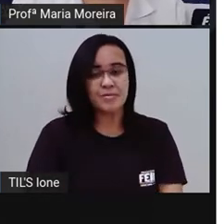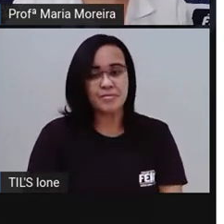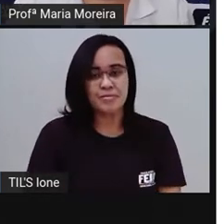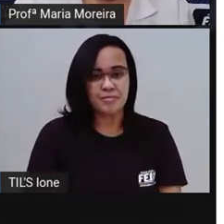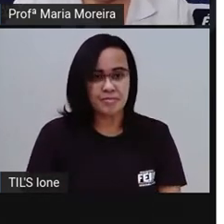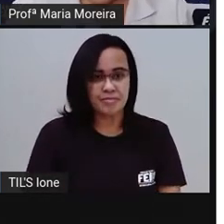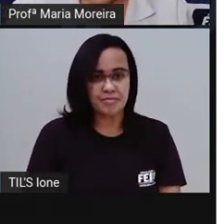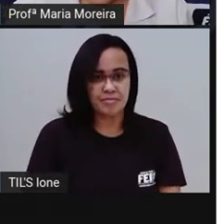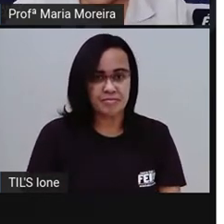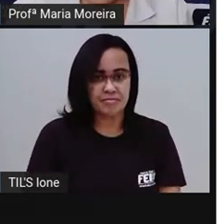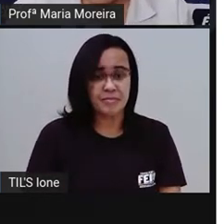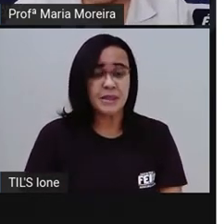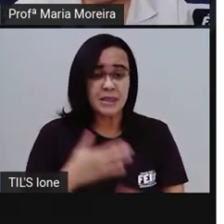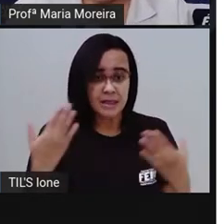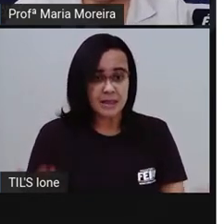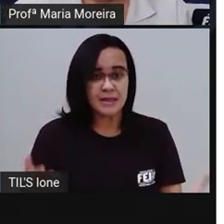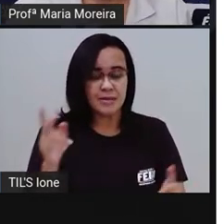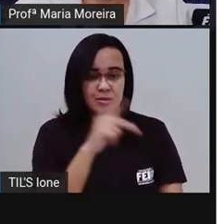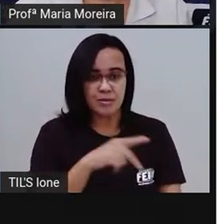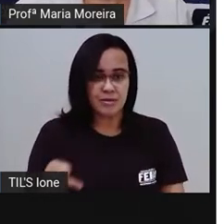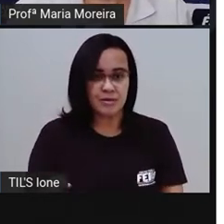prova vai fechar aqui essa tela.